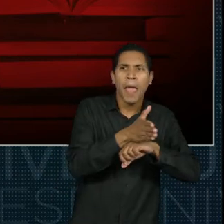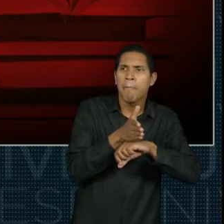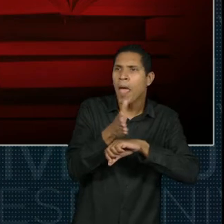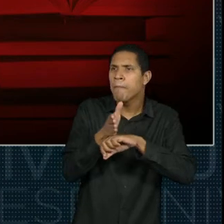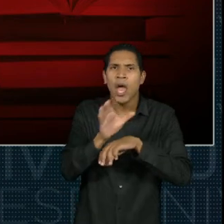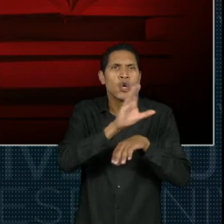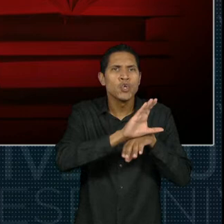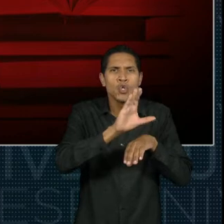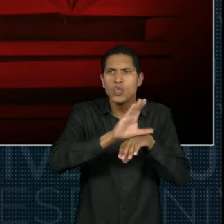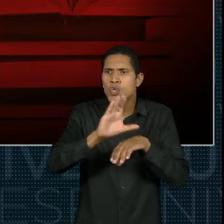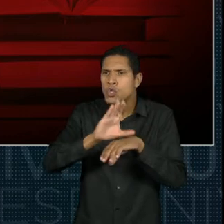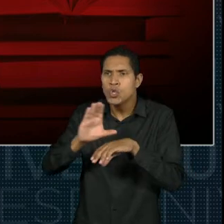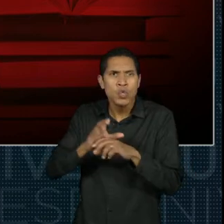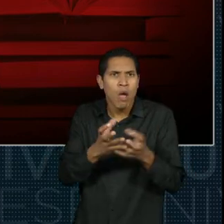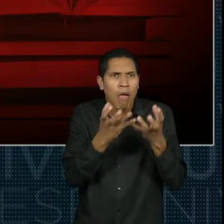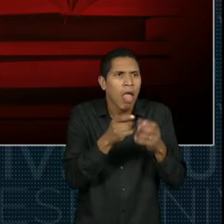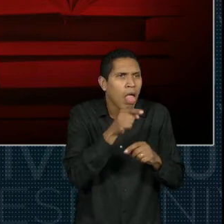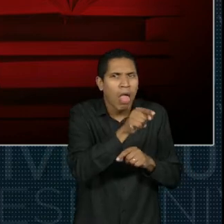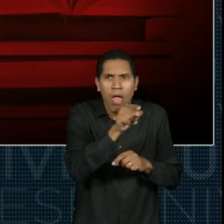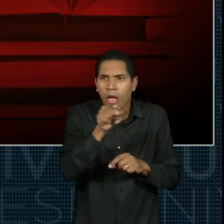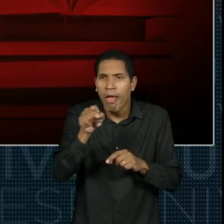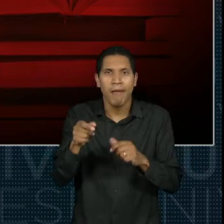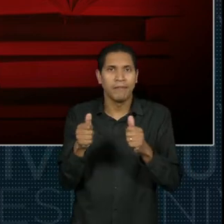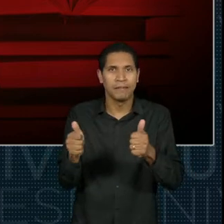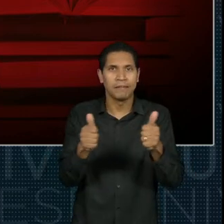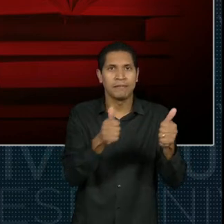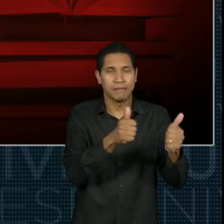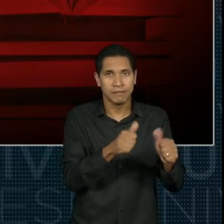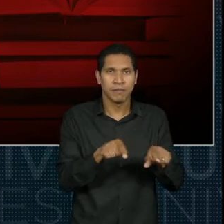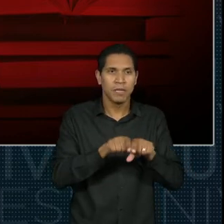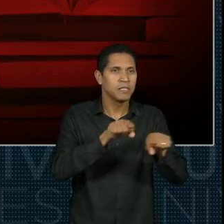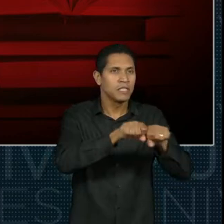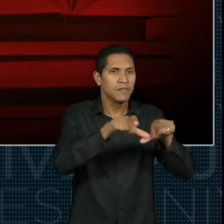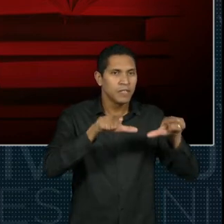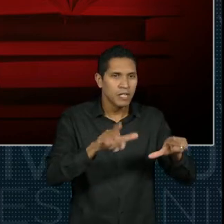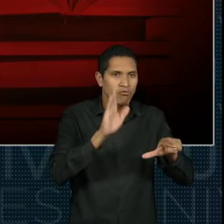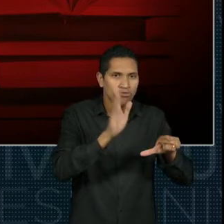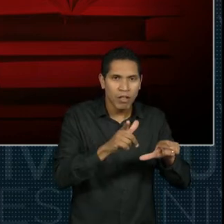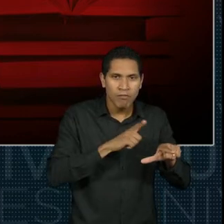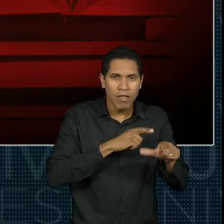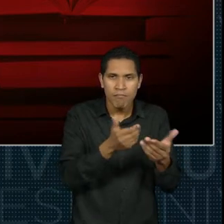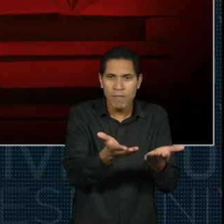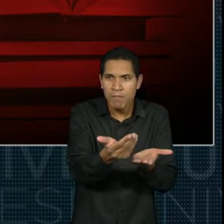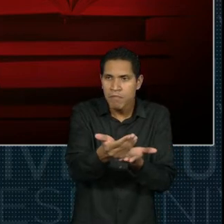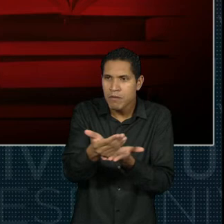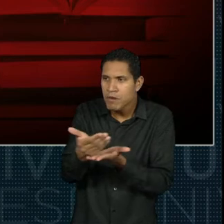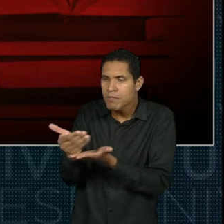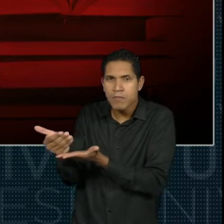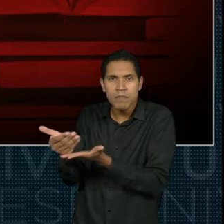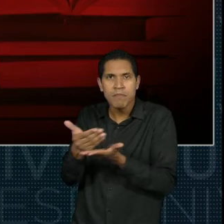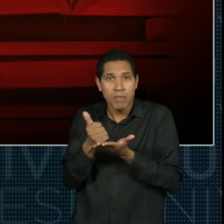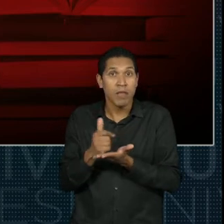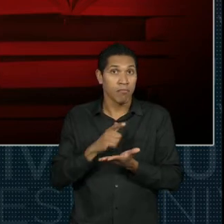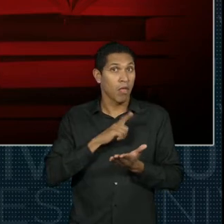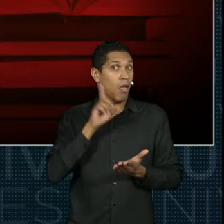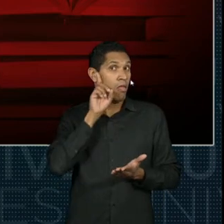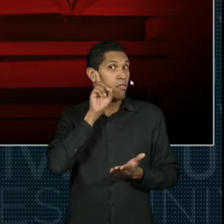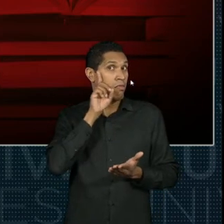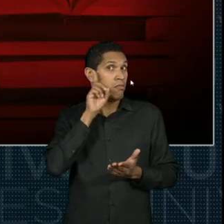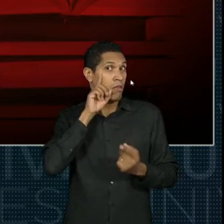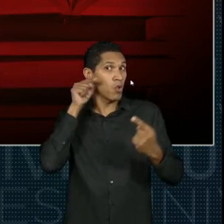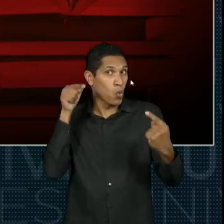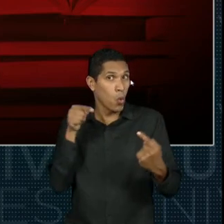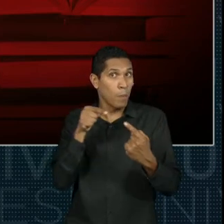ele quiser fazer ou pegar todos os certificados que ele já possui com a data a partir do